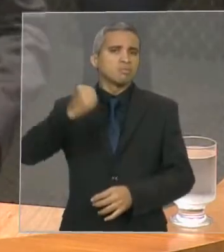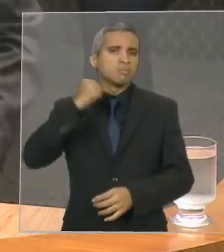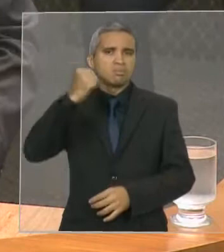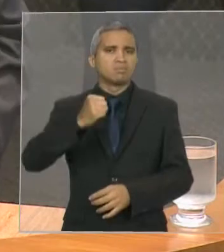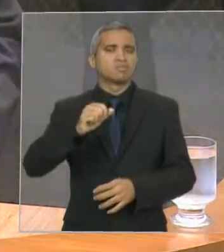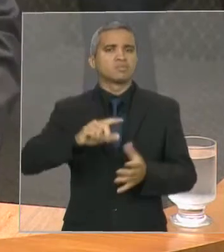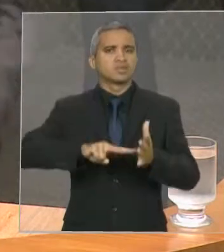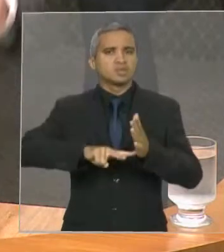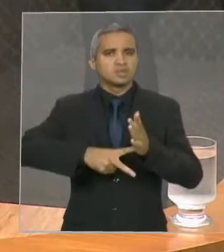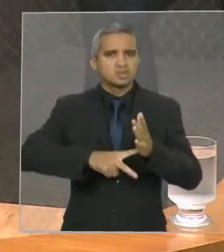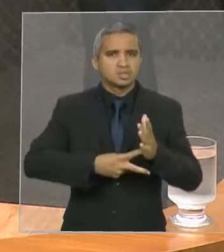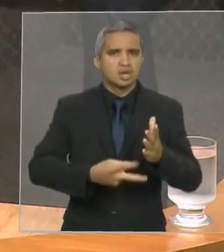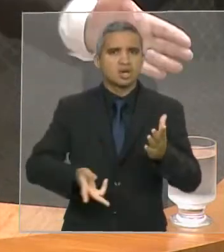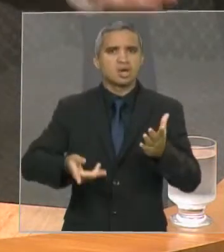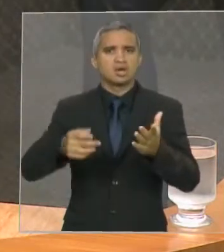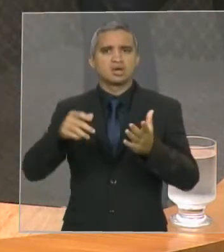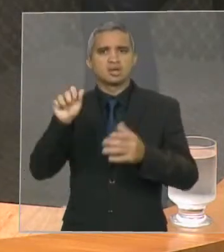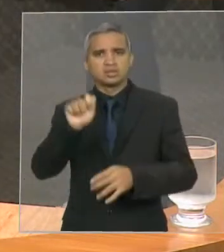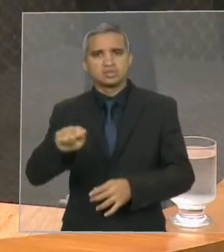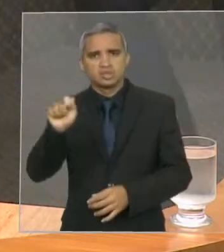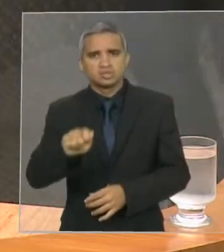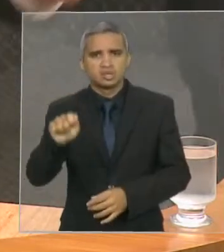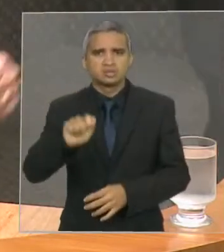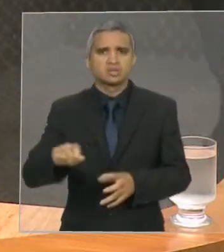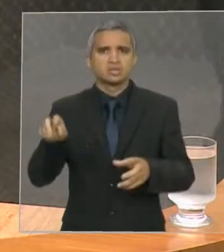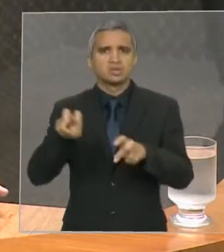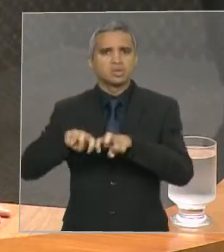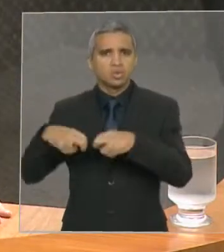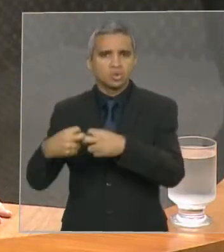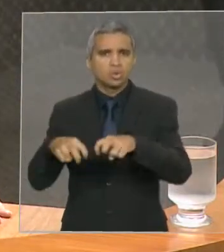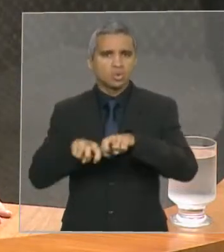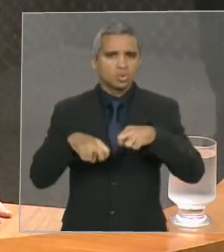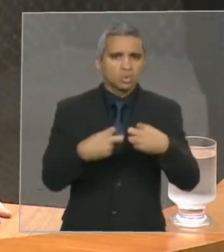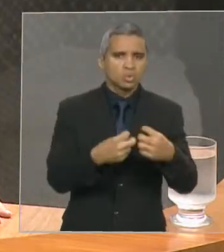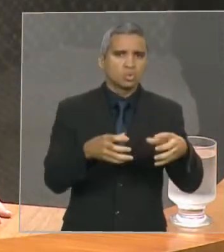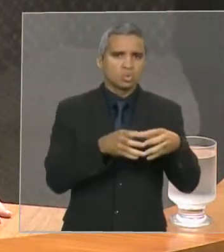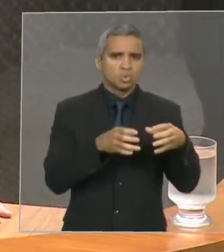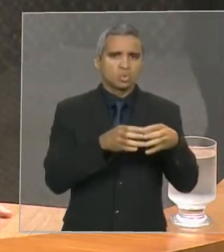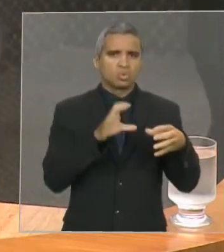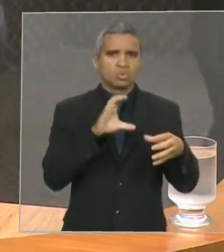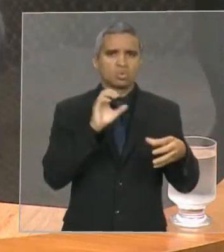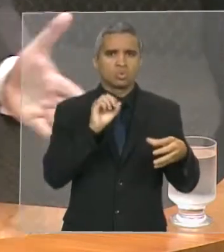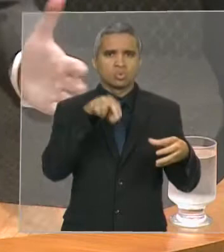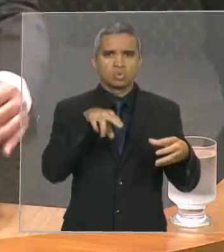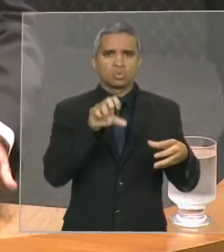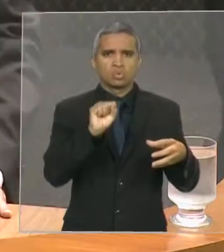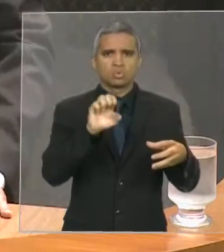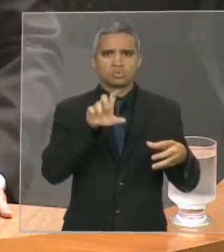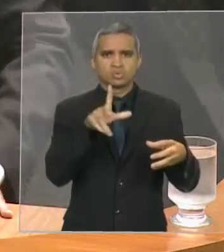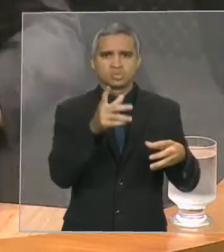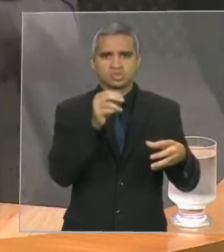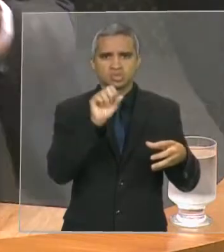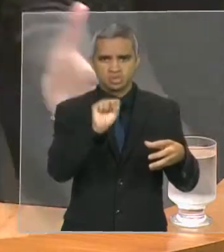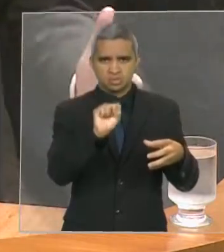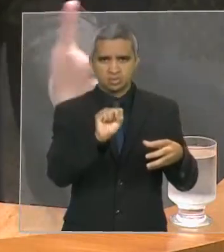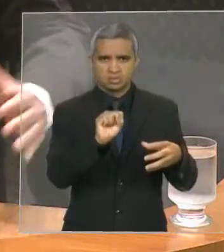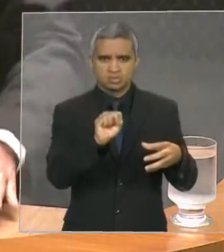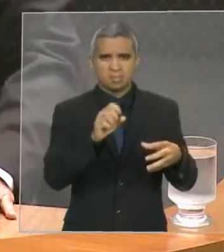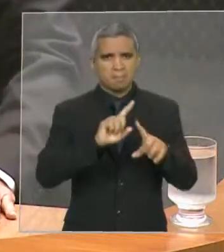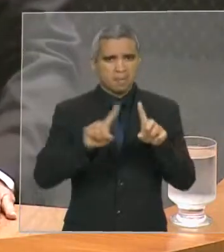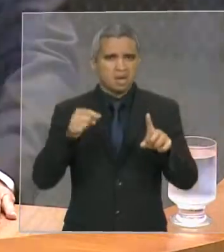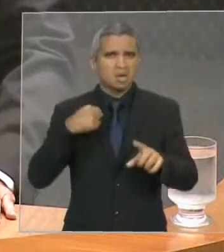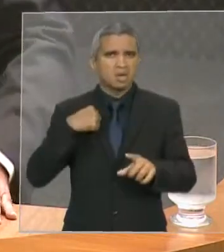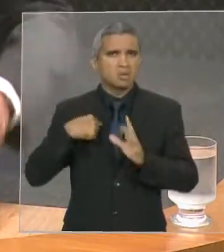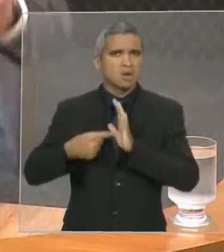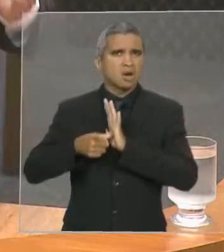conselhos. Esse foi o discurso de campanha do atual governo. E eu penso, ou pensava,